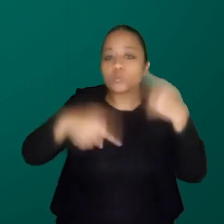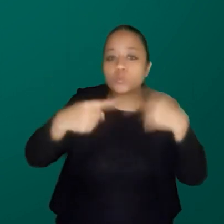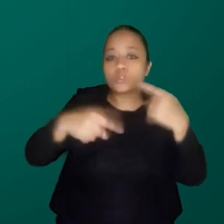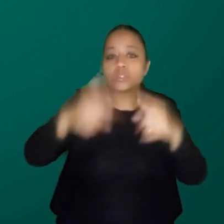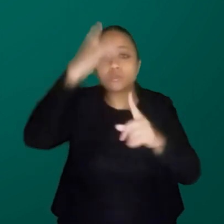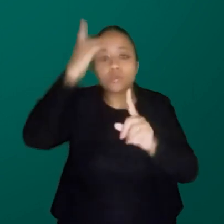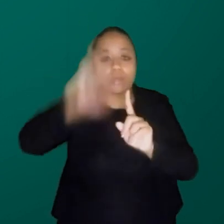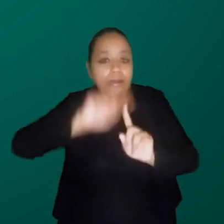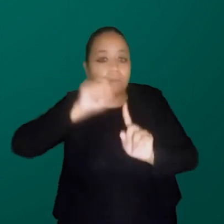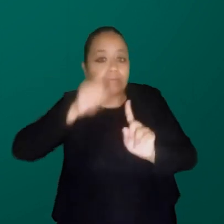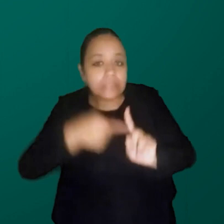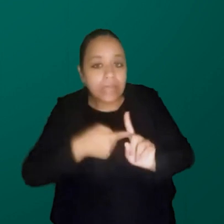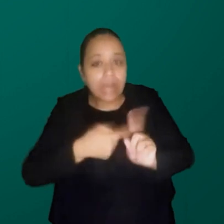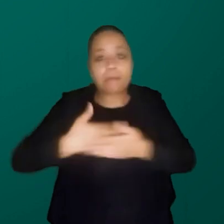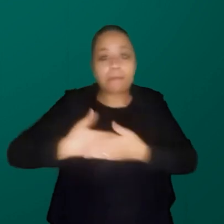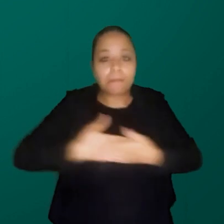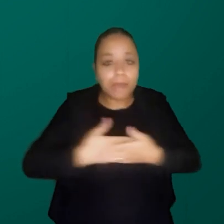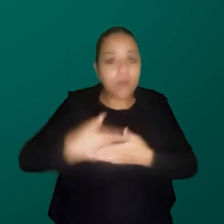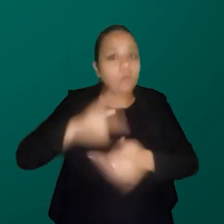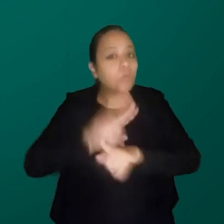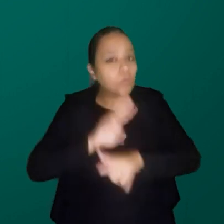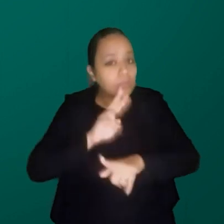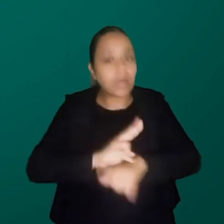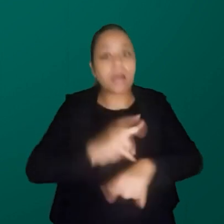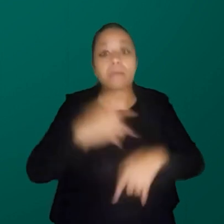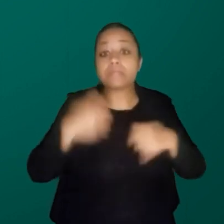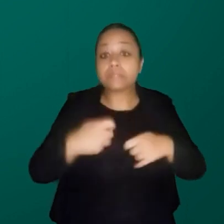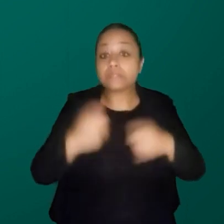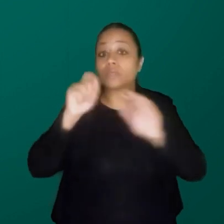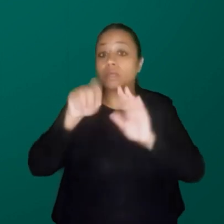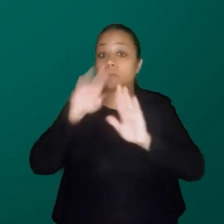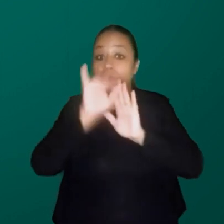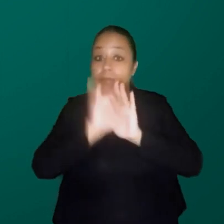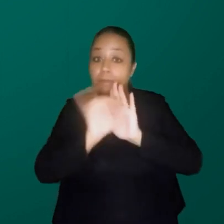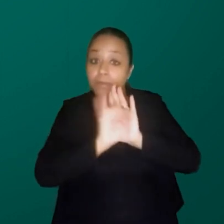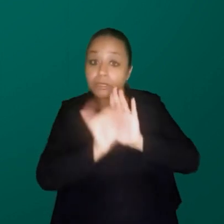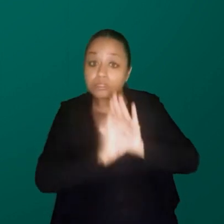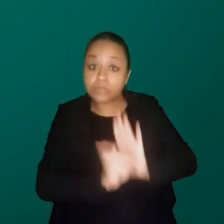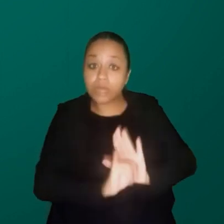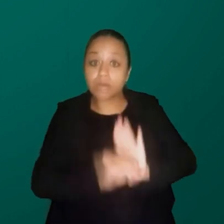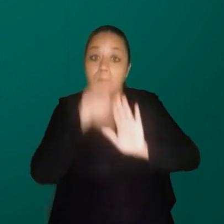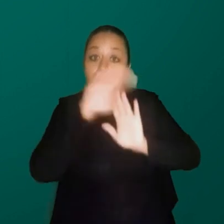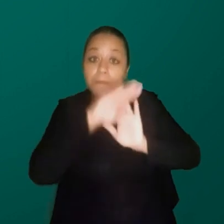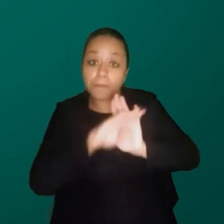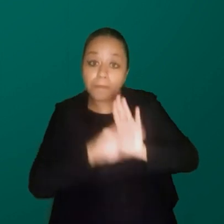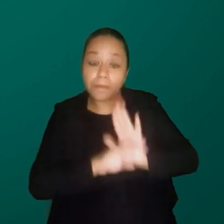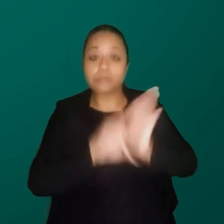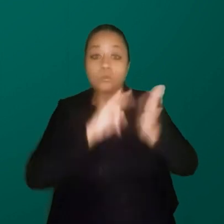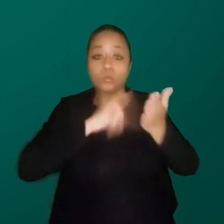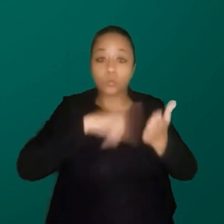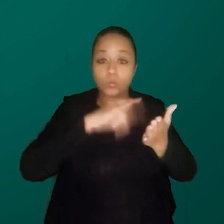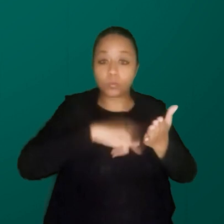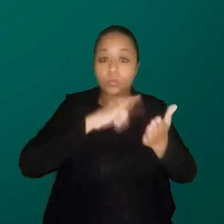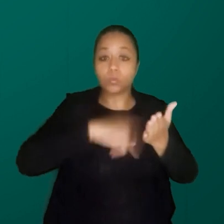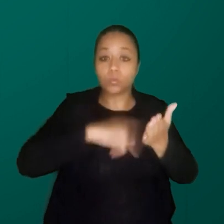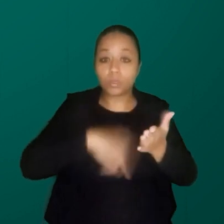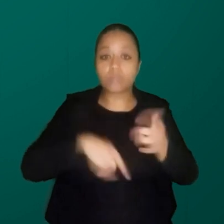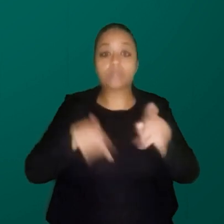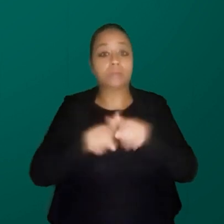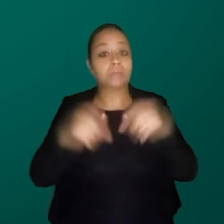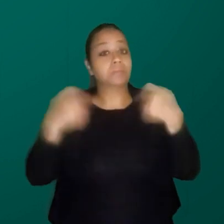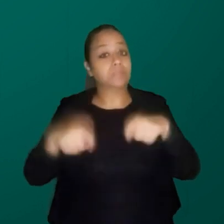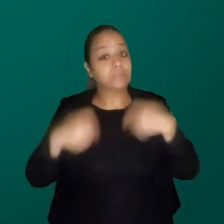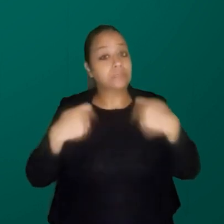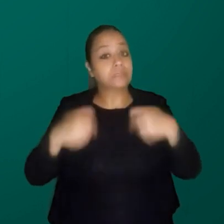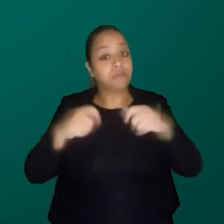querer ter filho, ter vida, etc. A gente tem que ter editais, como são alguns desses editais de meio corporativo, tem que